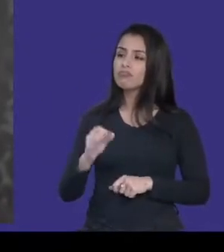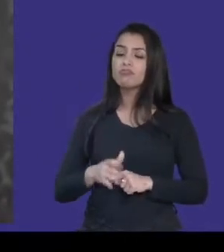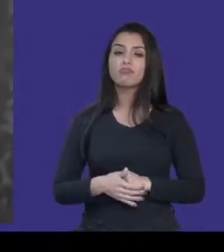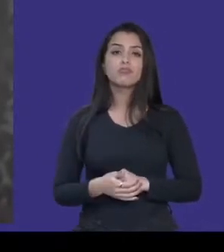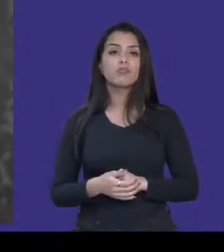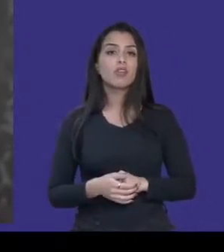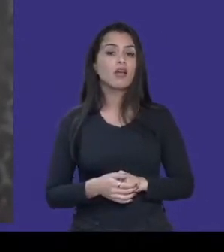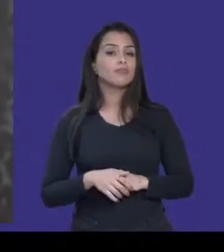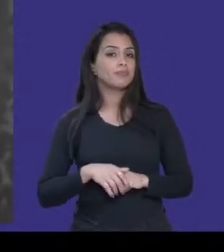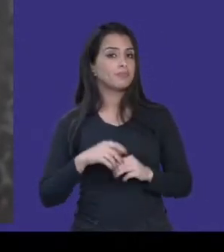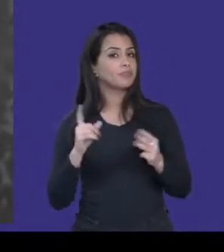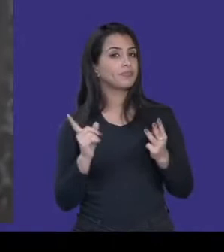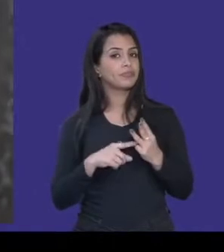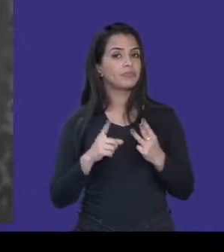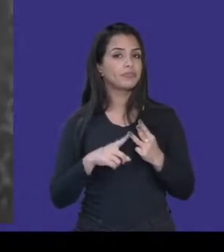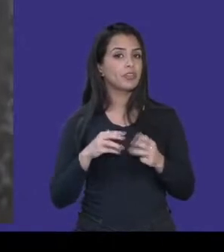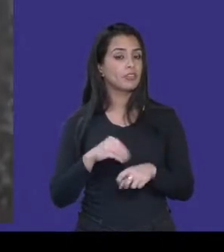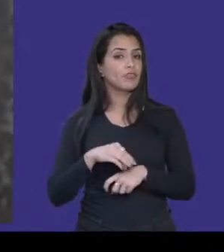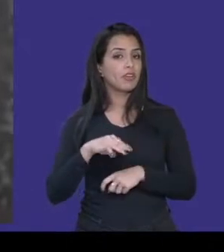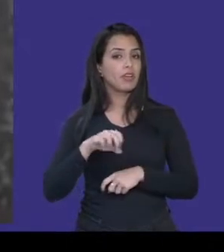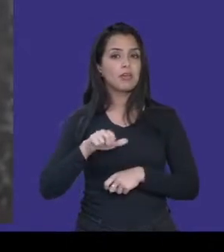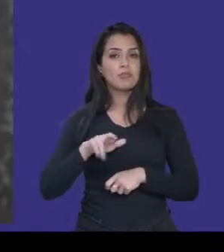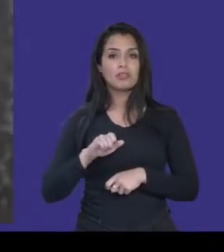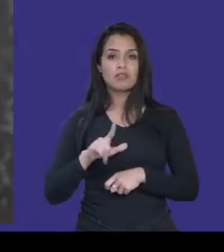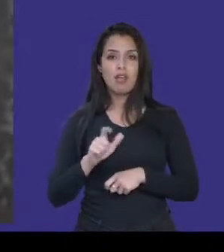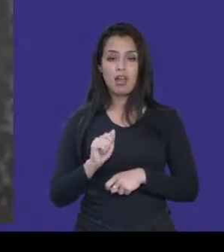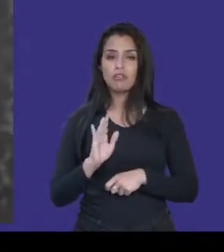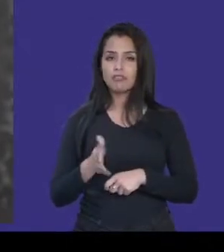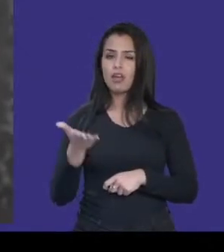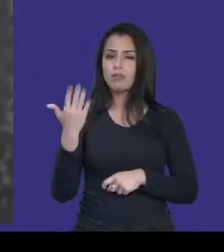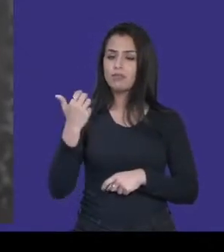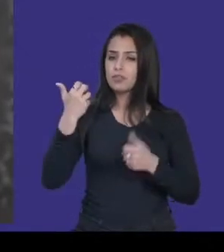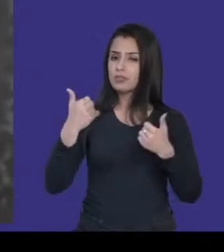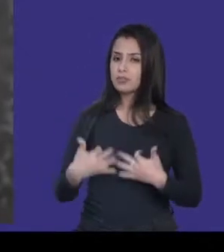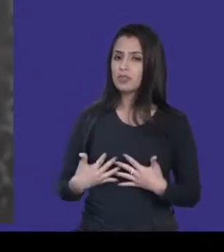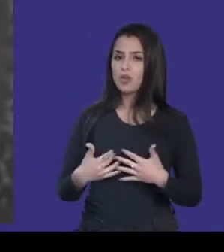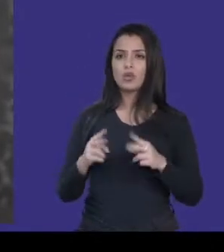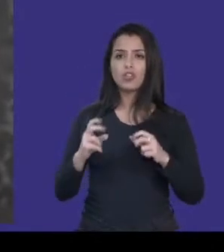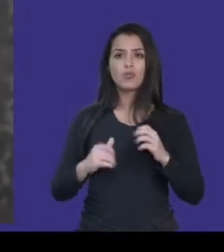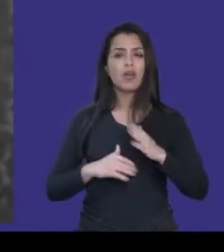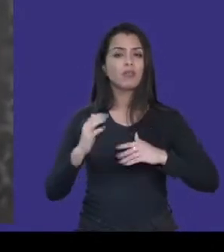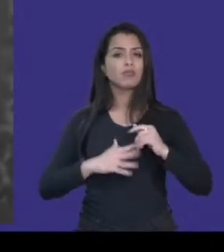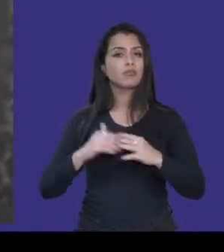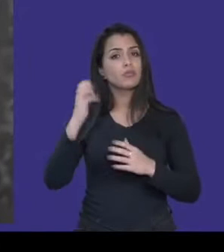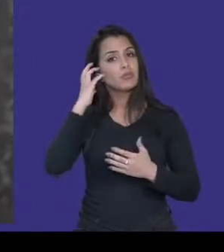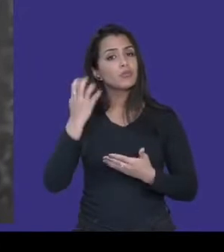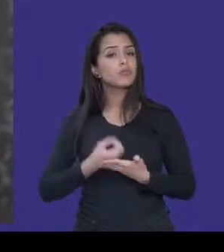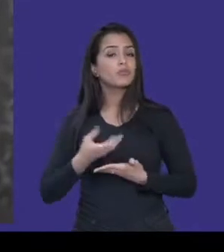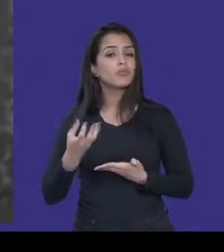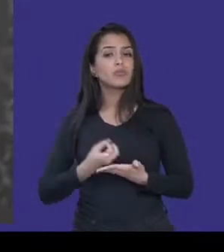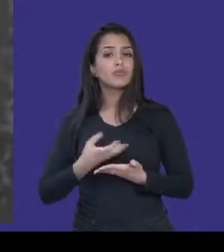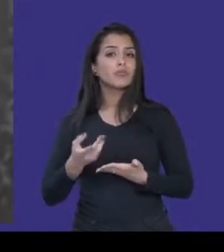dica, que o professor Marcelo Aburi comentou, né? A respeito da produção dos podcasts que ele faz, que é